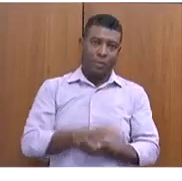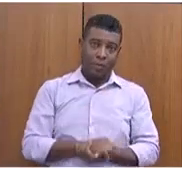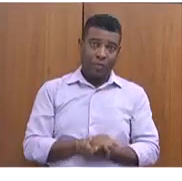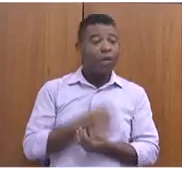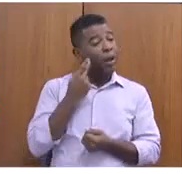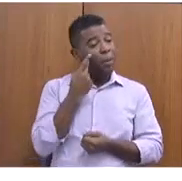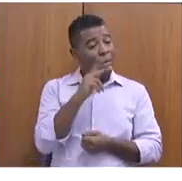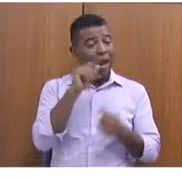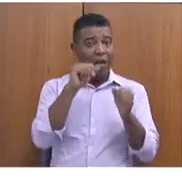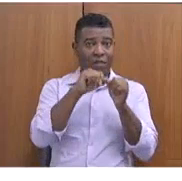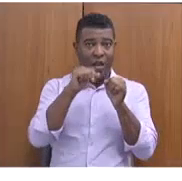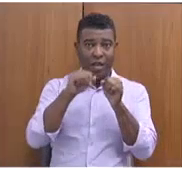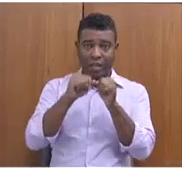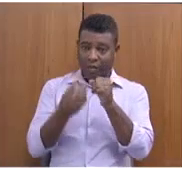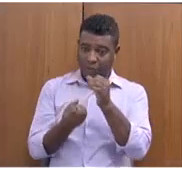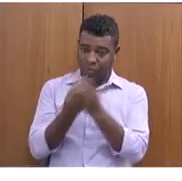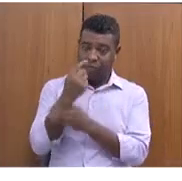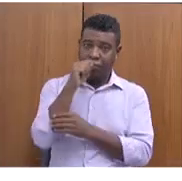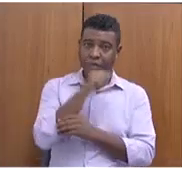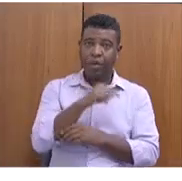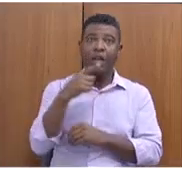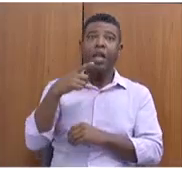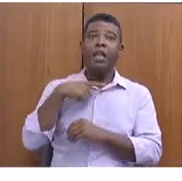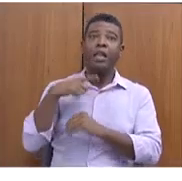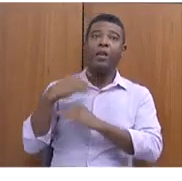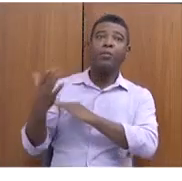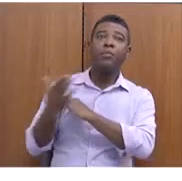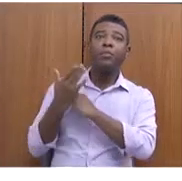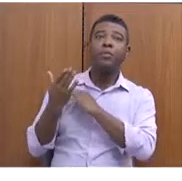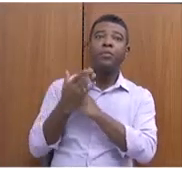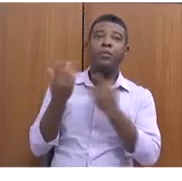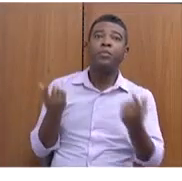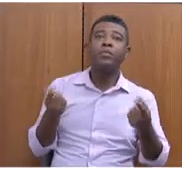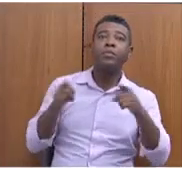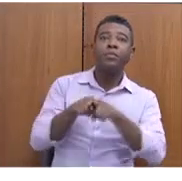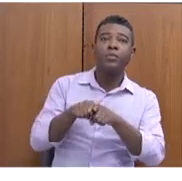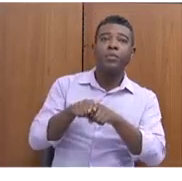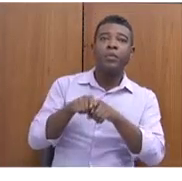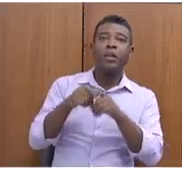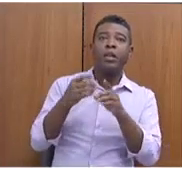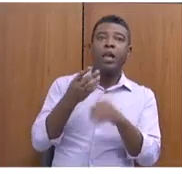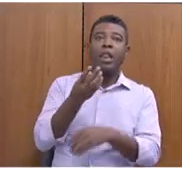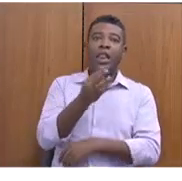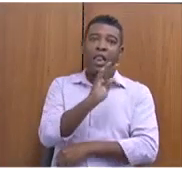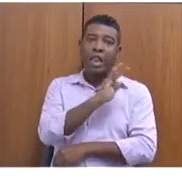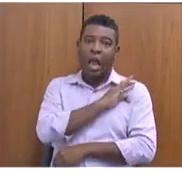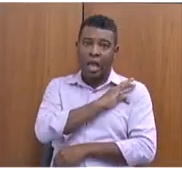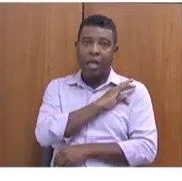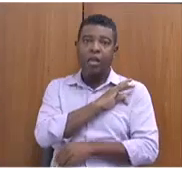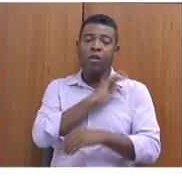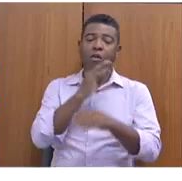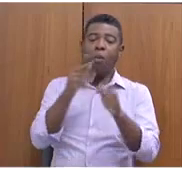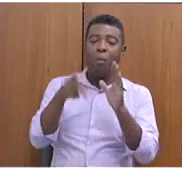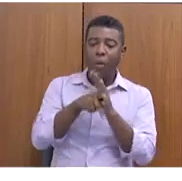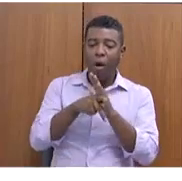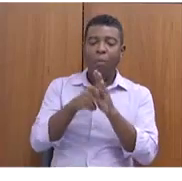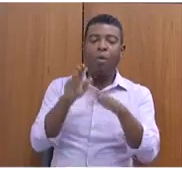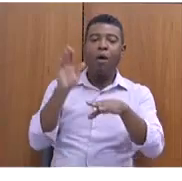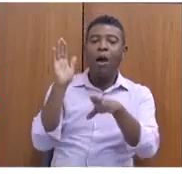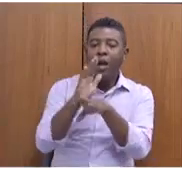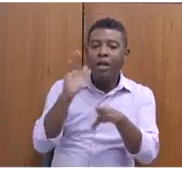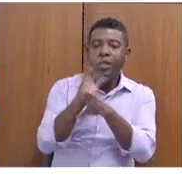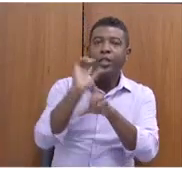temos parcerias das equipes técnicas de assistência social. Nós estamos capacitando as equipes de assistência social dos